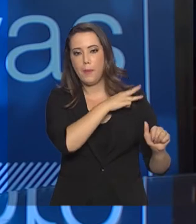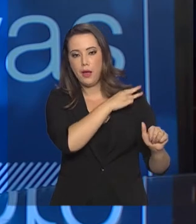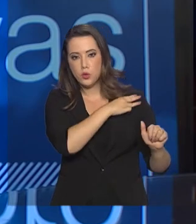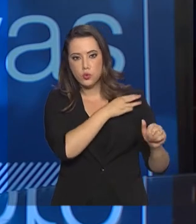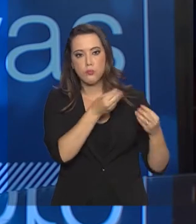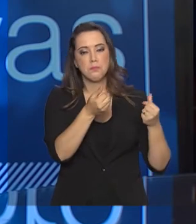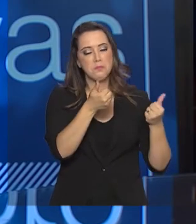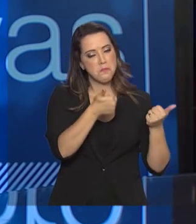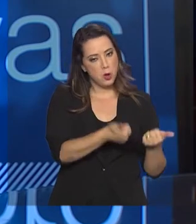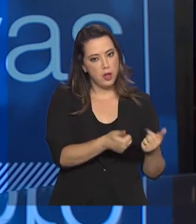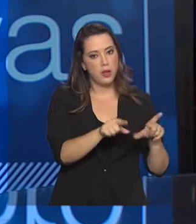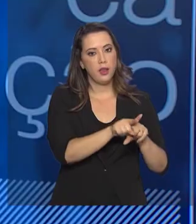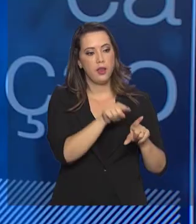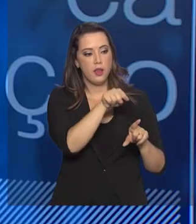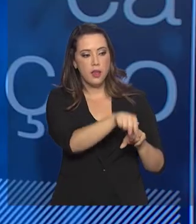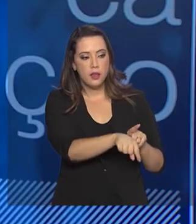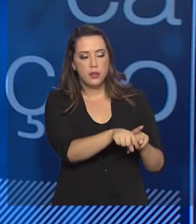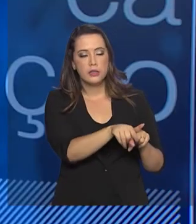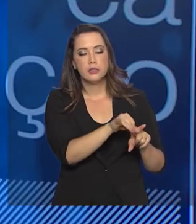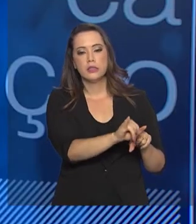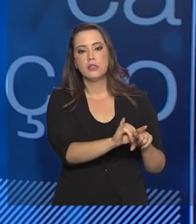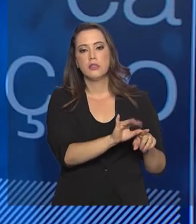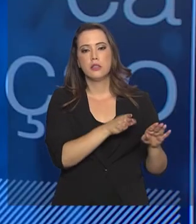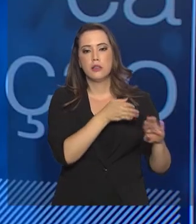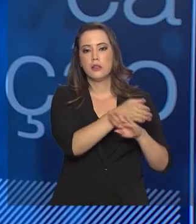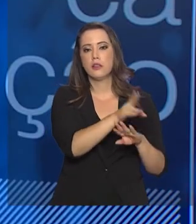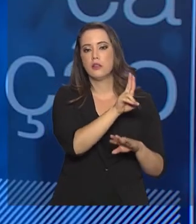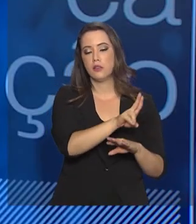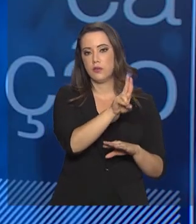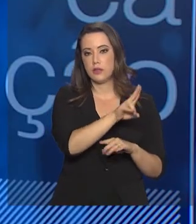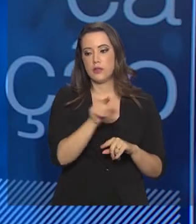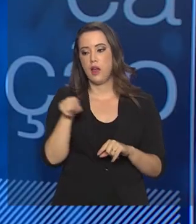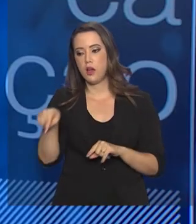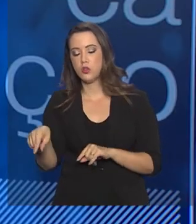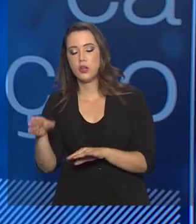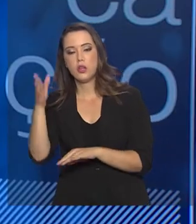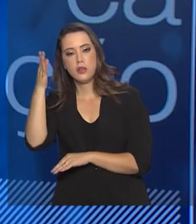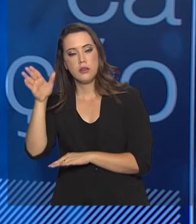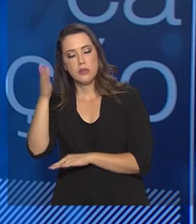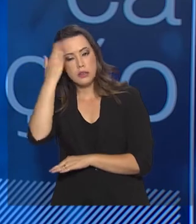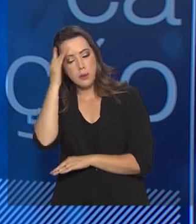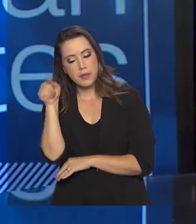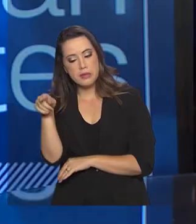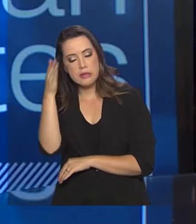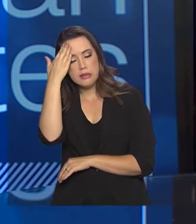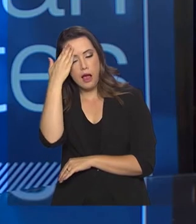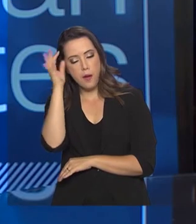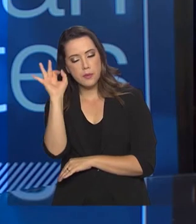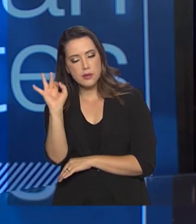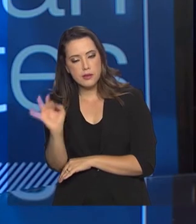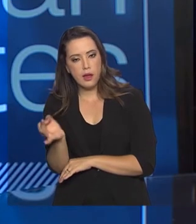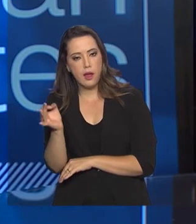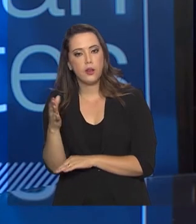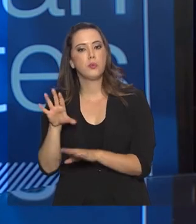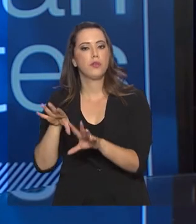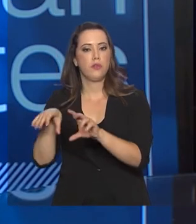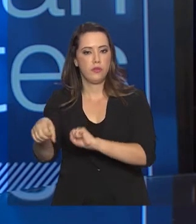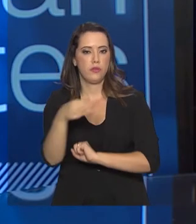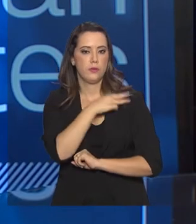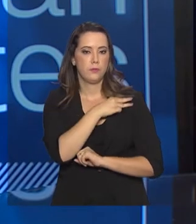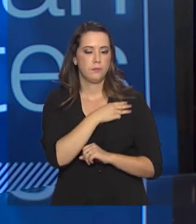quantidade de conhecimento suficiente para poder ter a certificação, ter o certificado de conclusão do ensino médio. E a questão daqueles